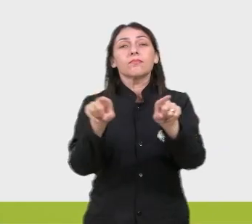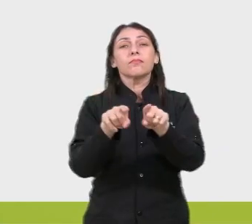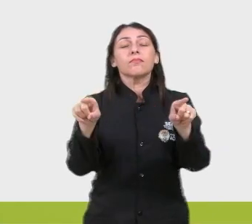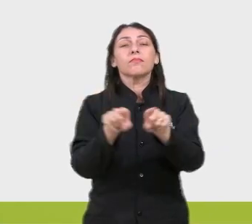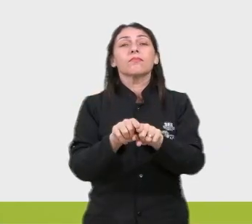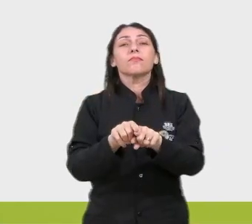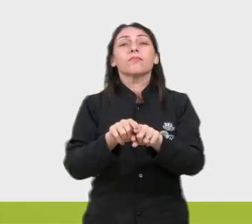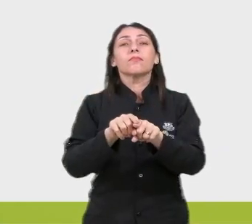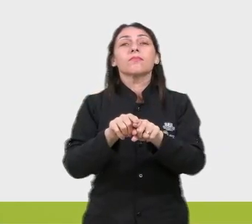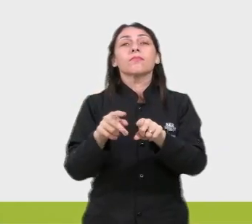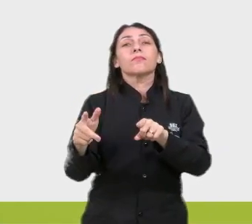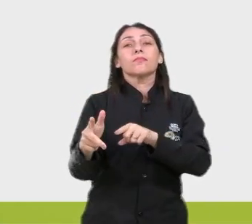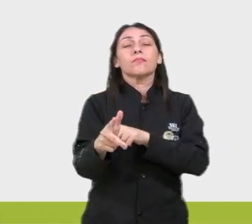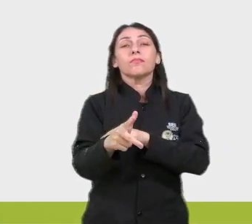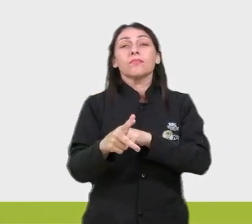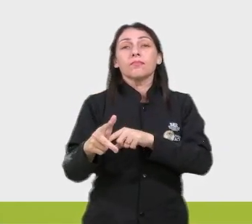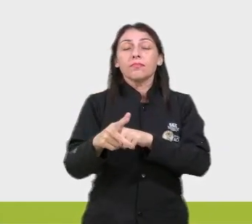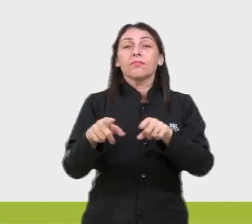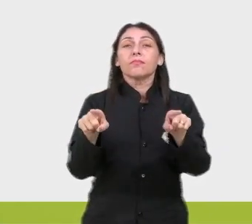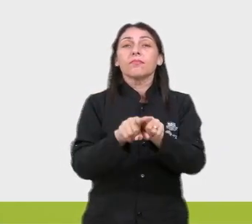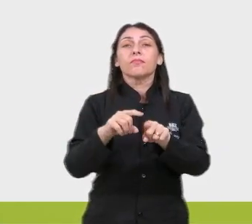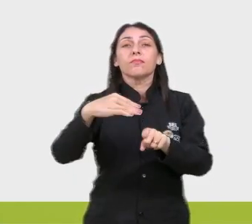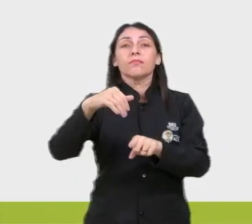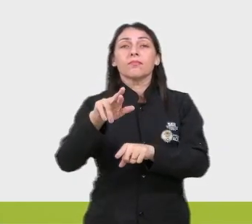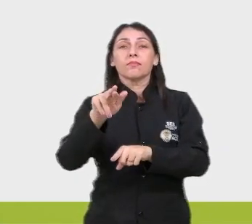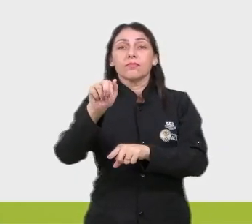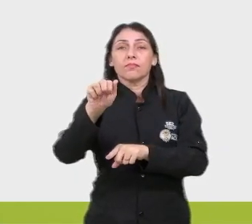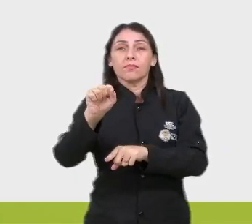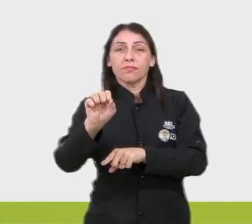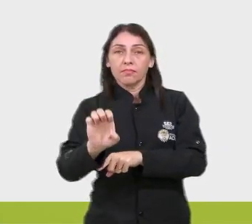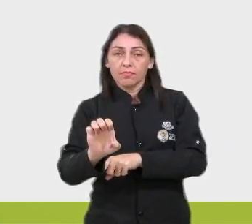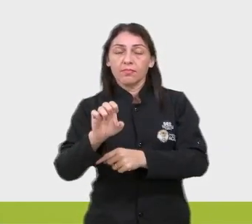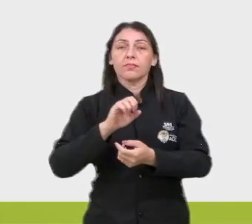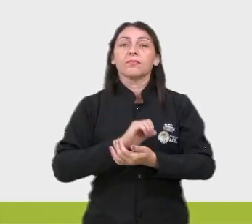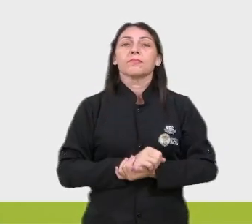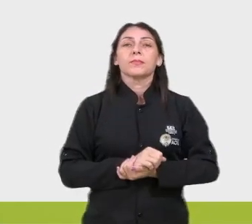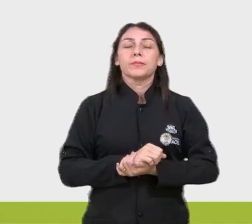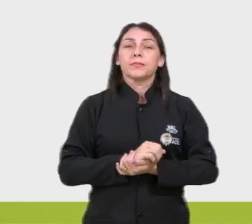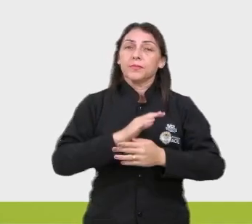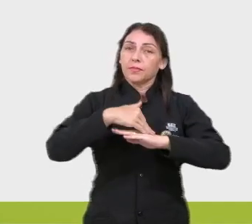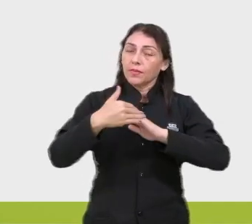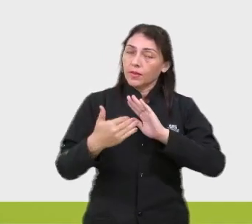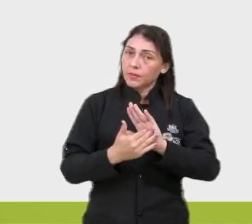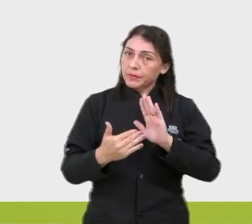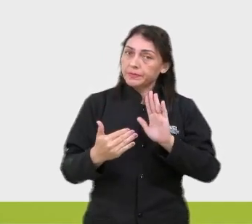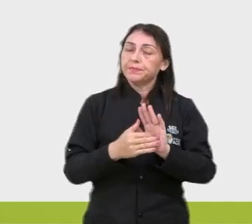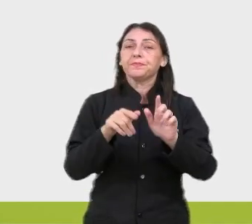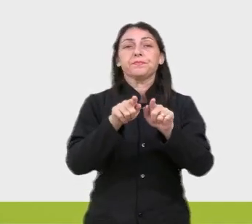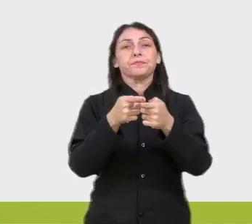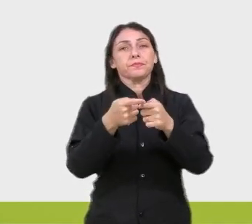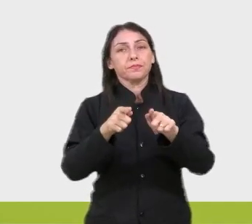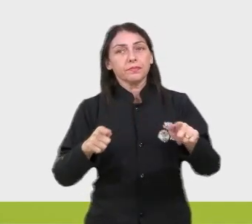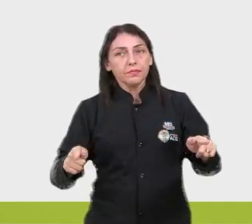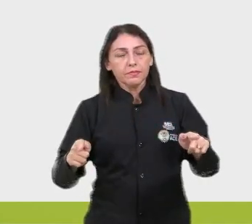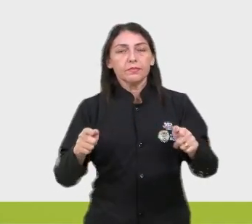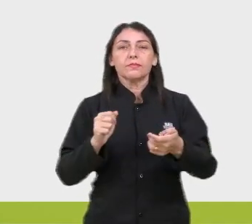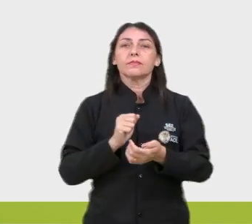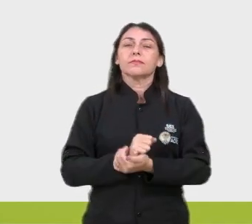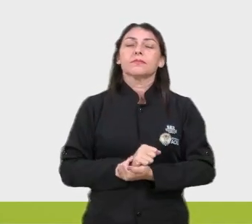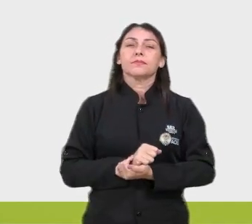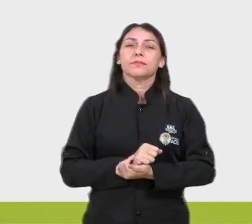emprego de pronomes e crase, né? Então, toda essa questão gramatical, ela